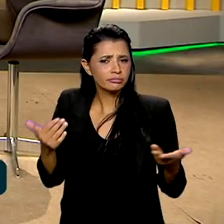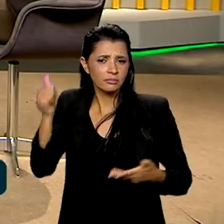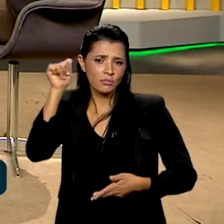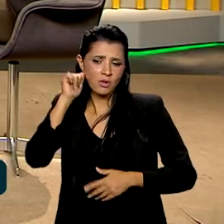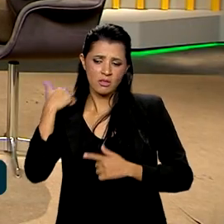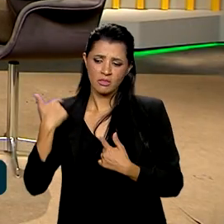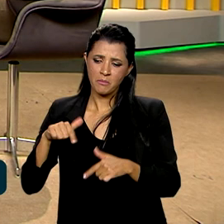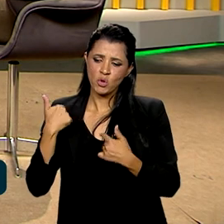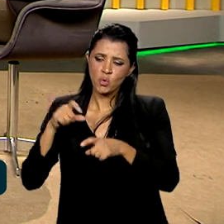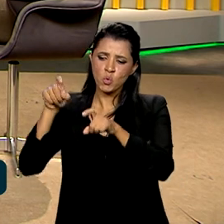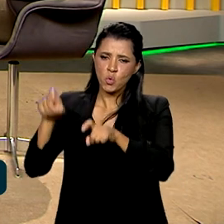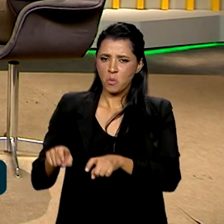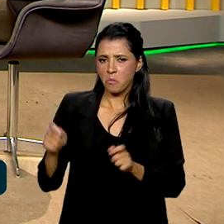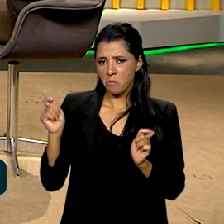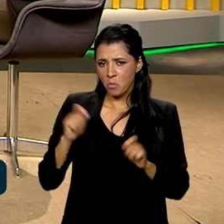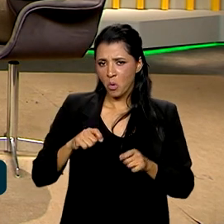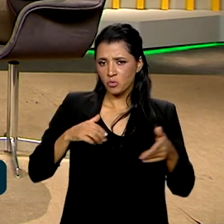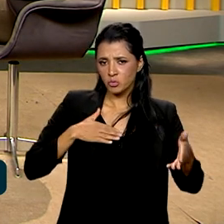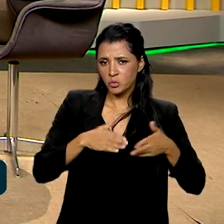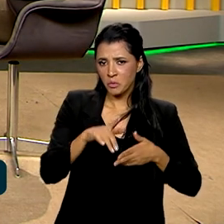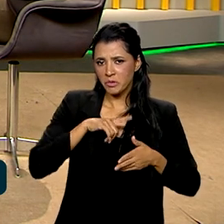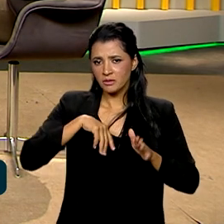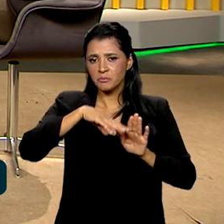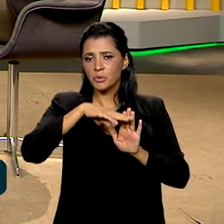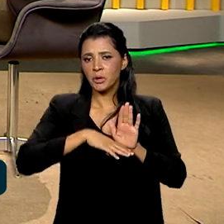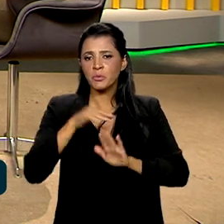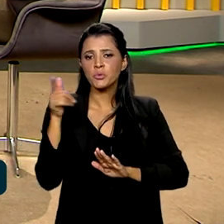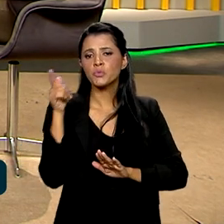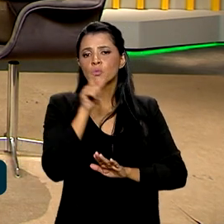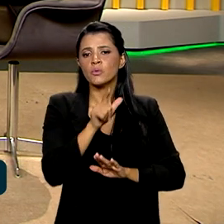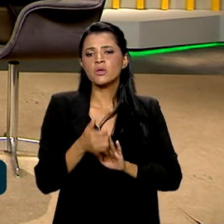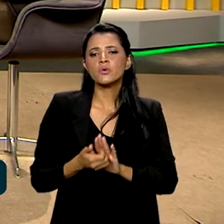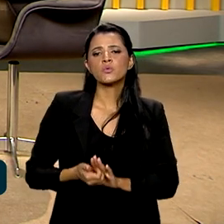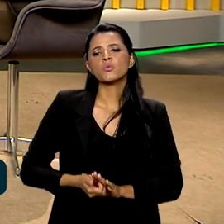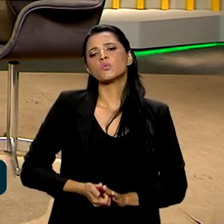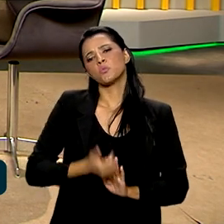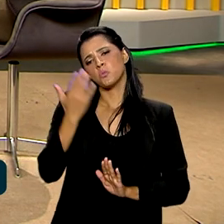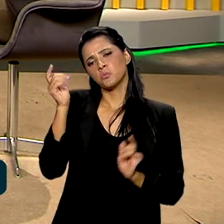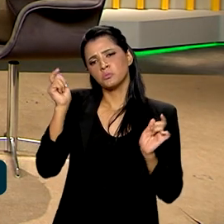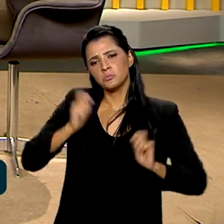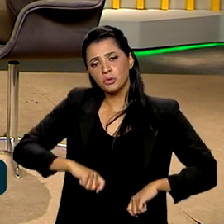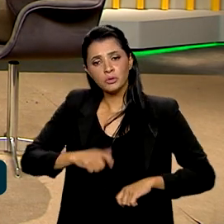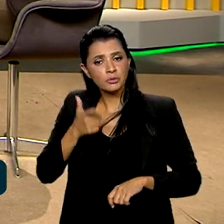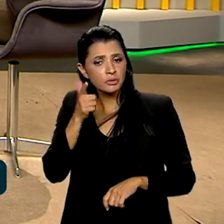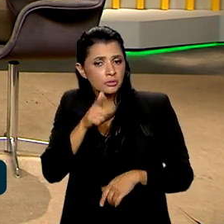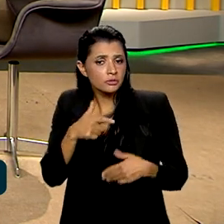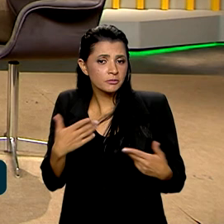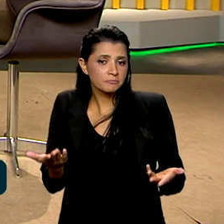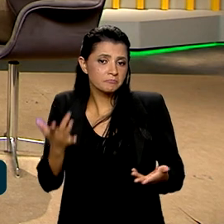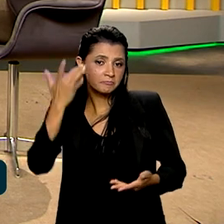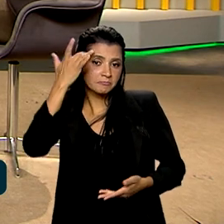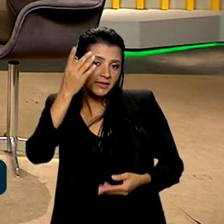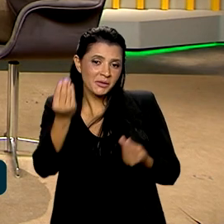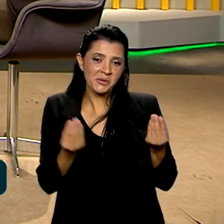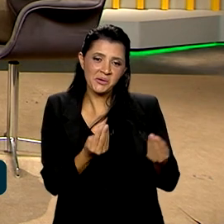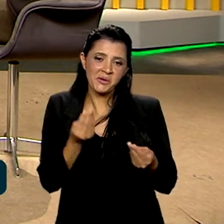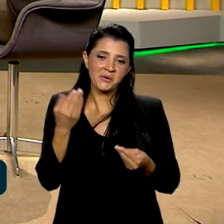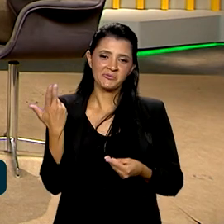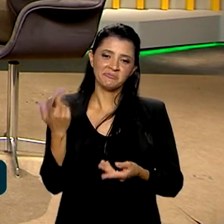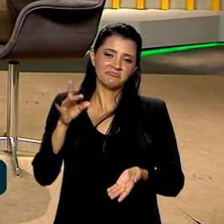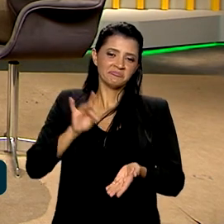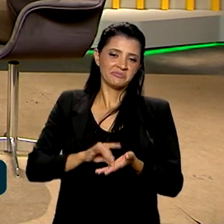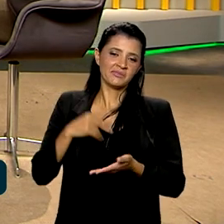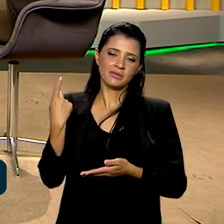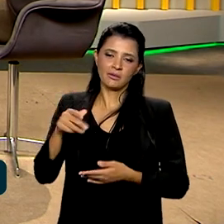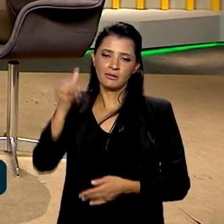trabalhadora rural pode ter acesso por meio desse programa e quantas, de repente, podem ser beneficiadas, né? Eu não sei como é que está a realidade